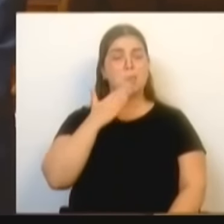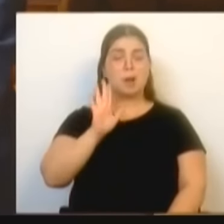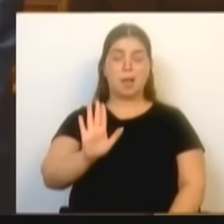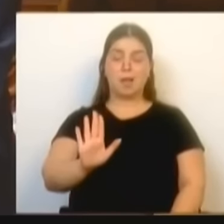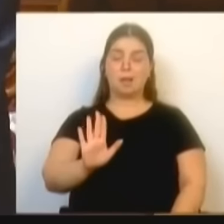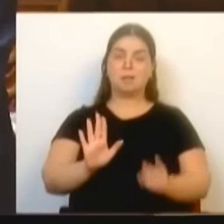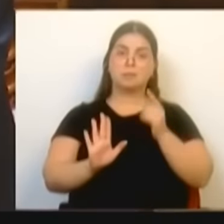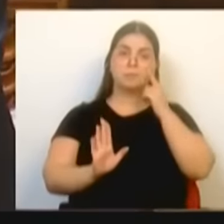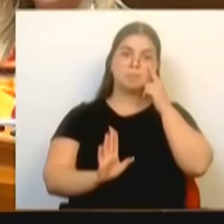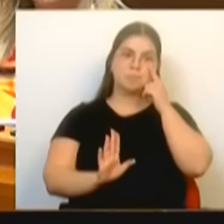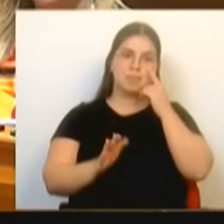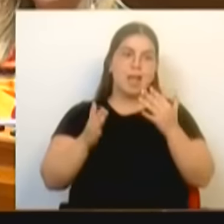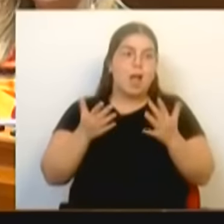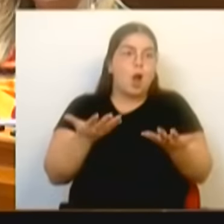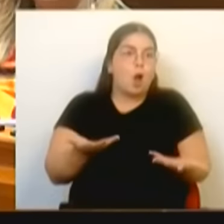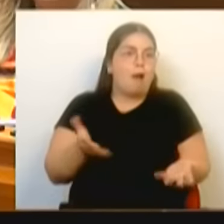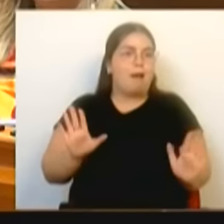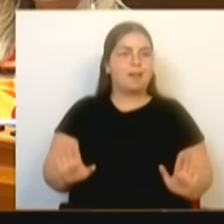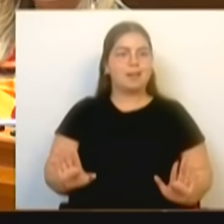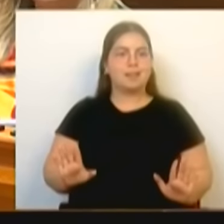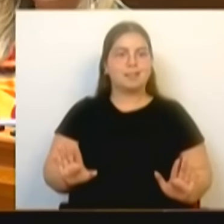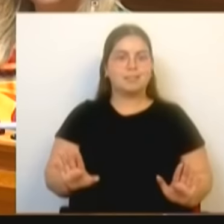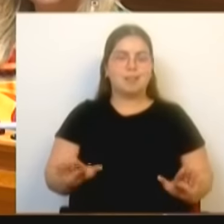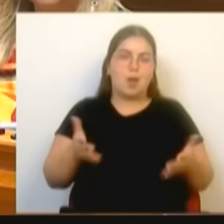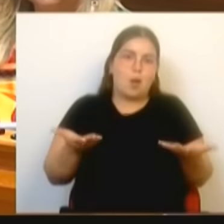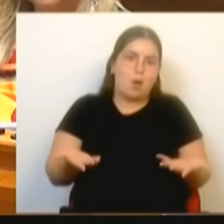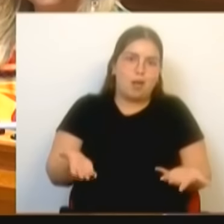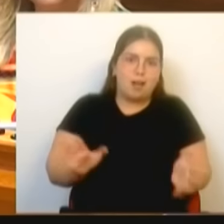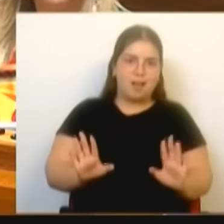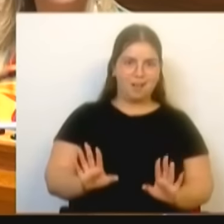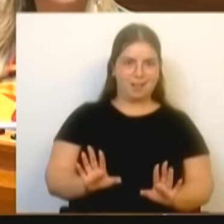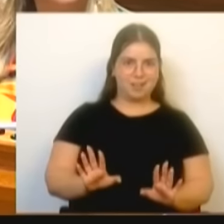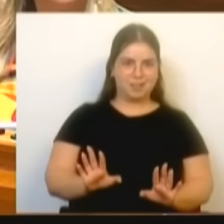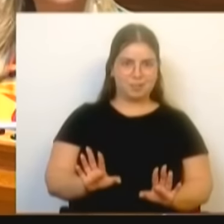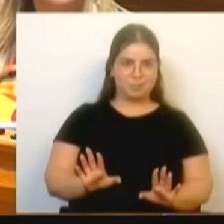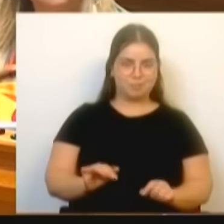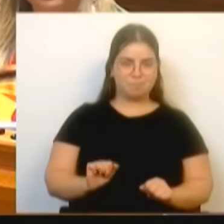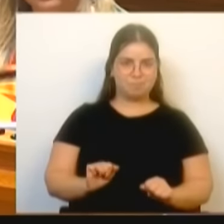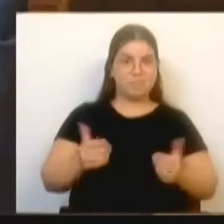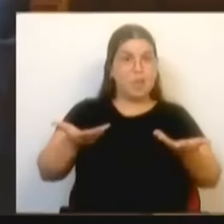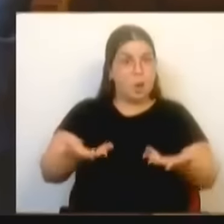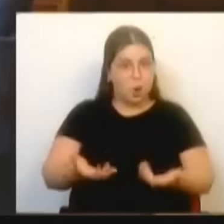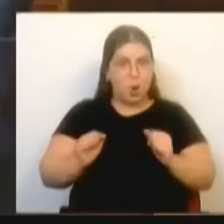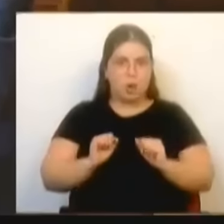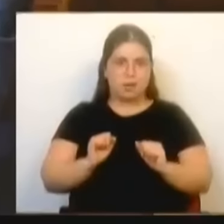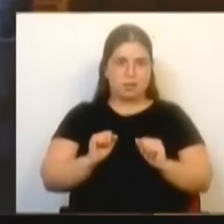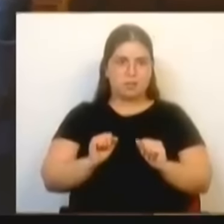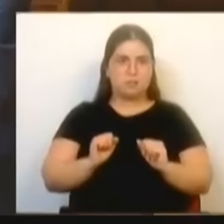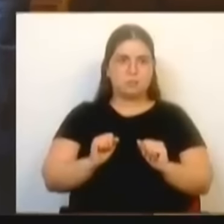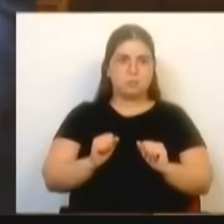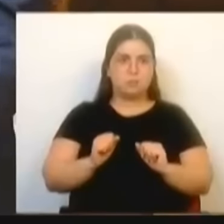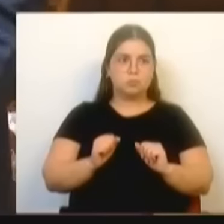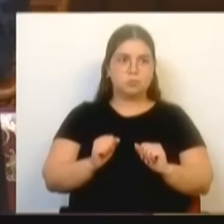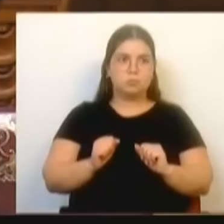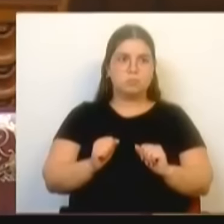agora, agora, agora, pessoas